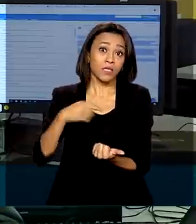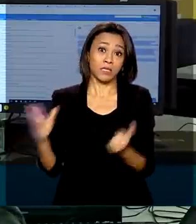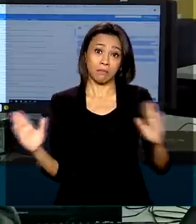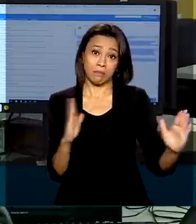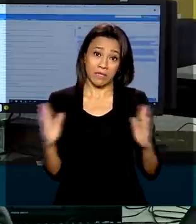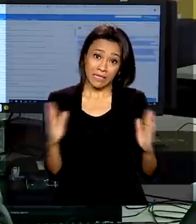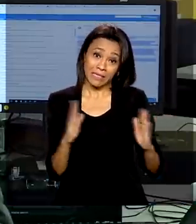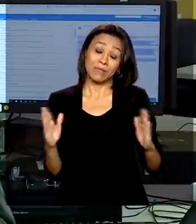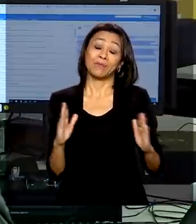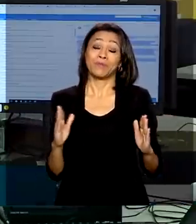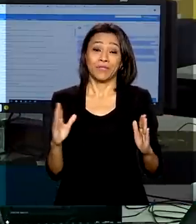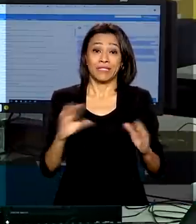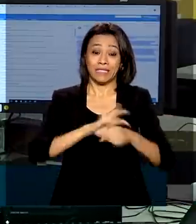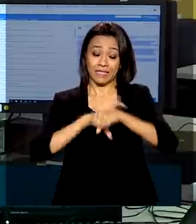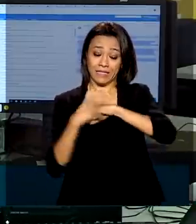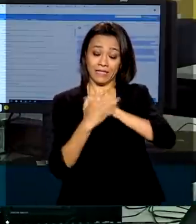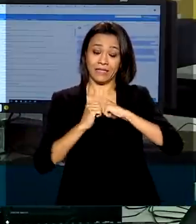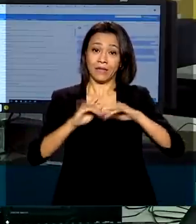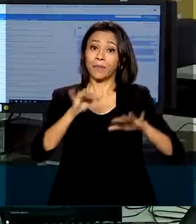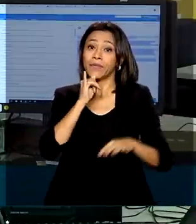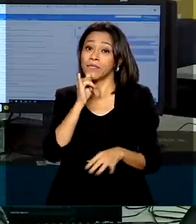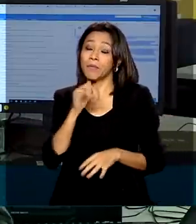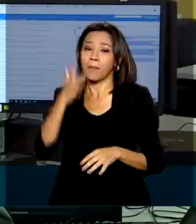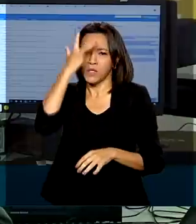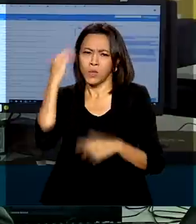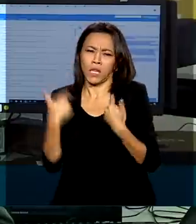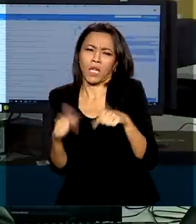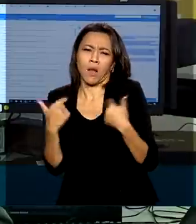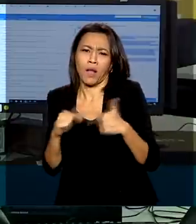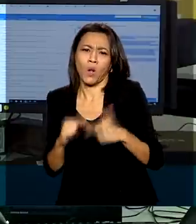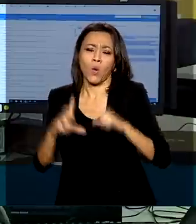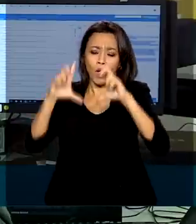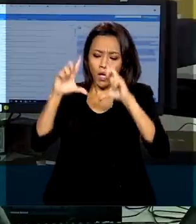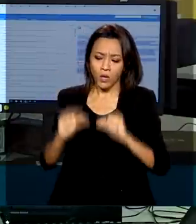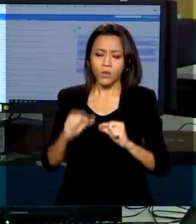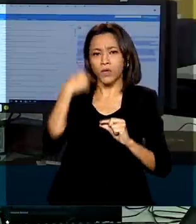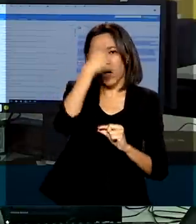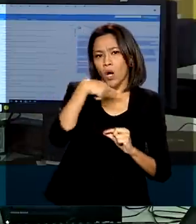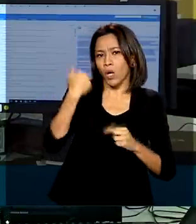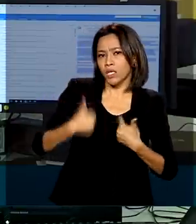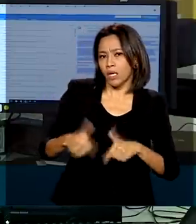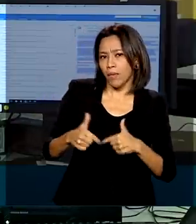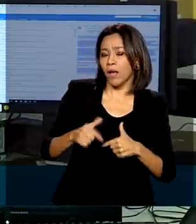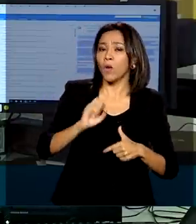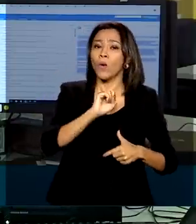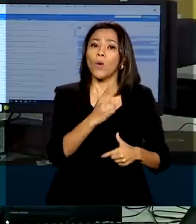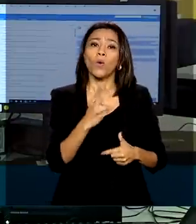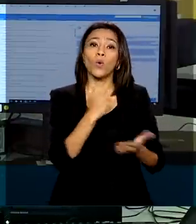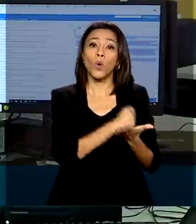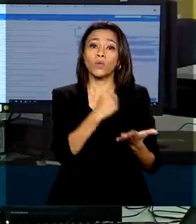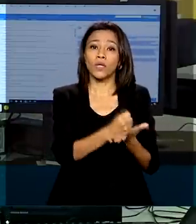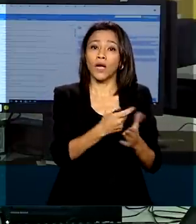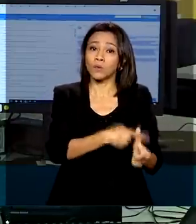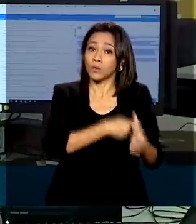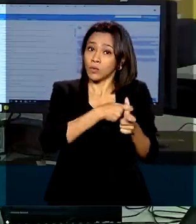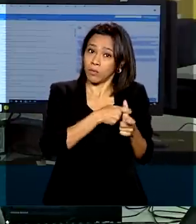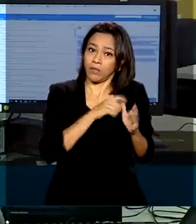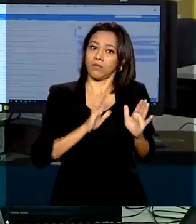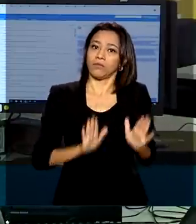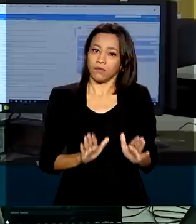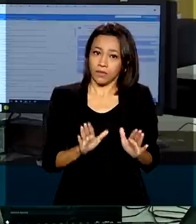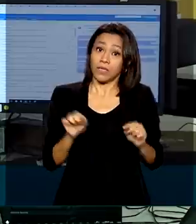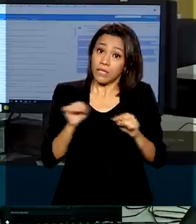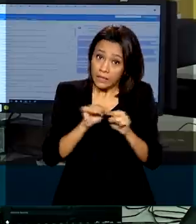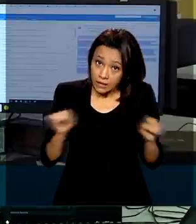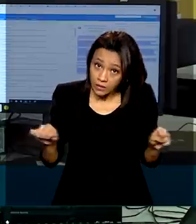a renda naqueles casos em que o profissional teve redução de jornada de trabalho ou suspensão temporária de contrato. Possibilidades que